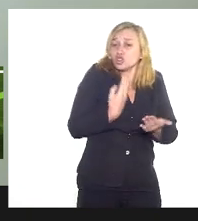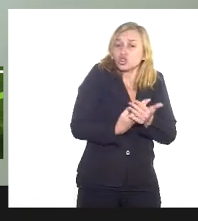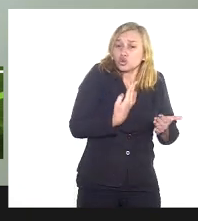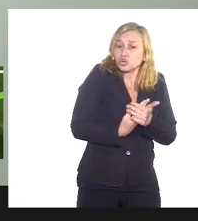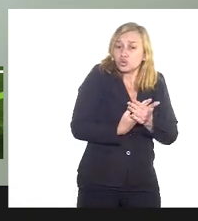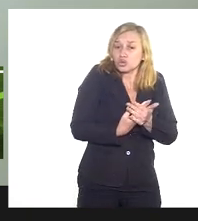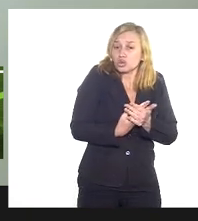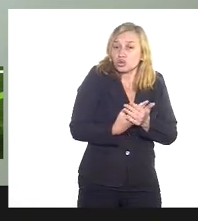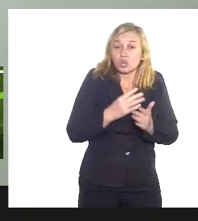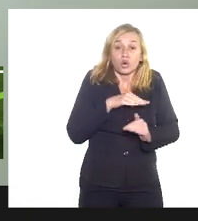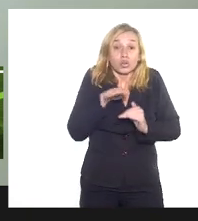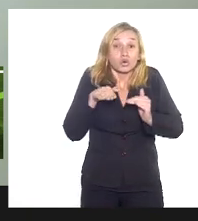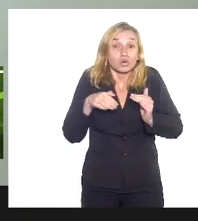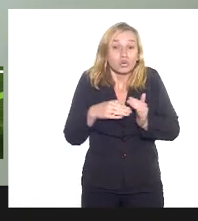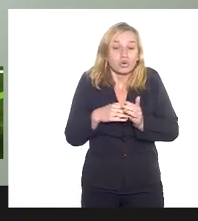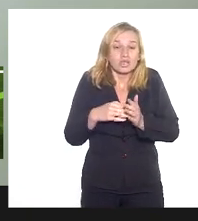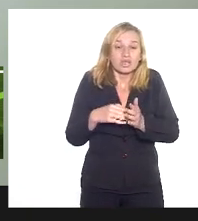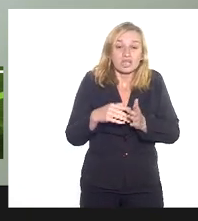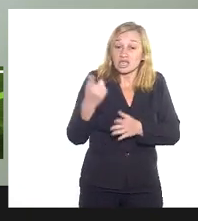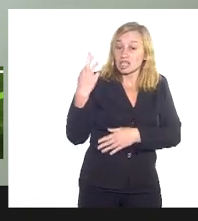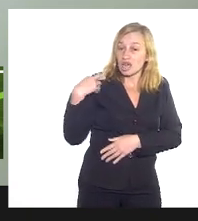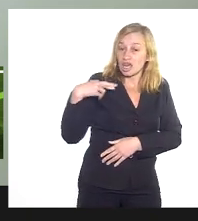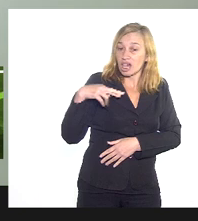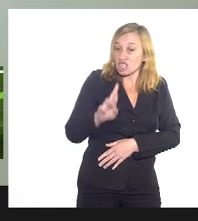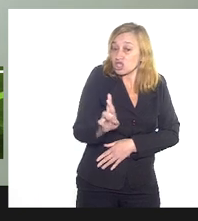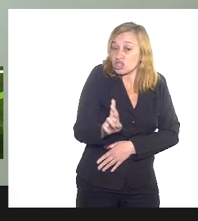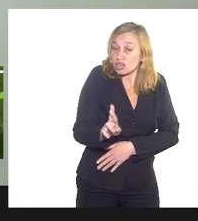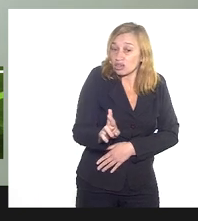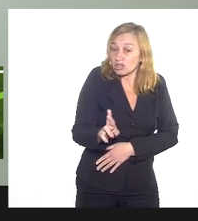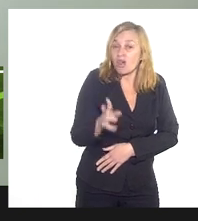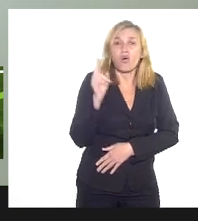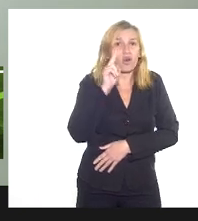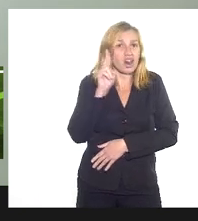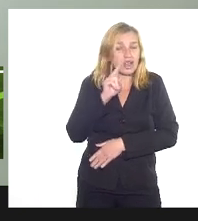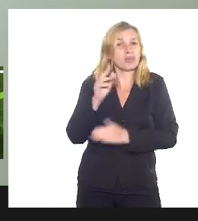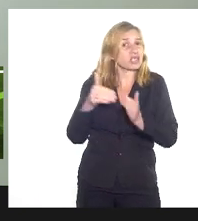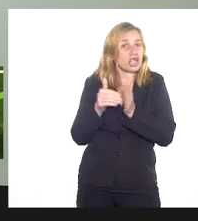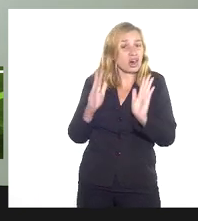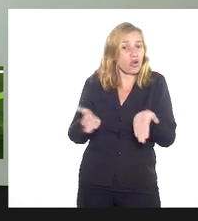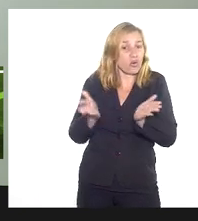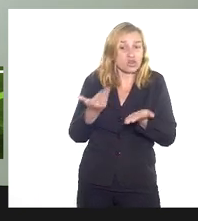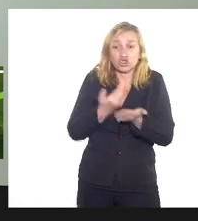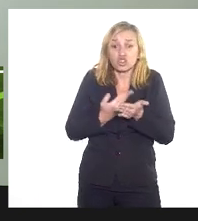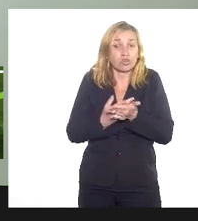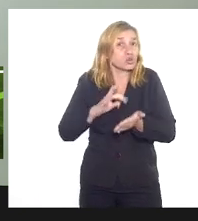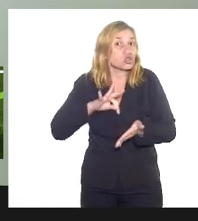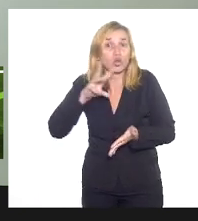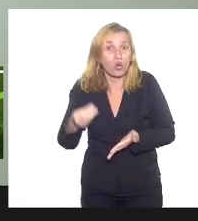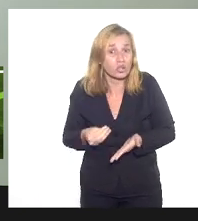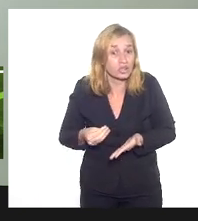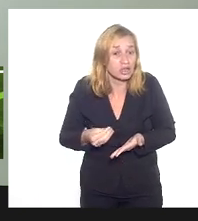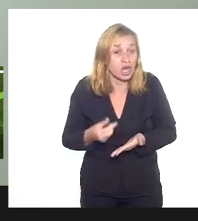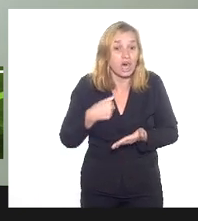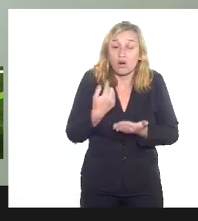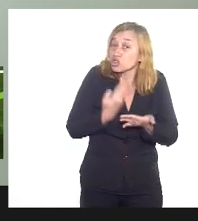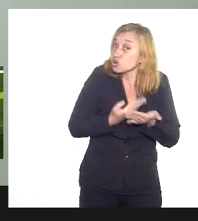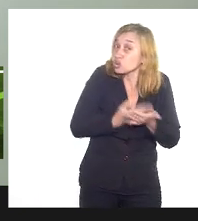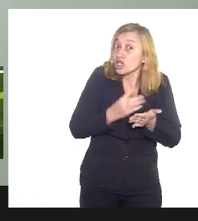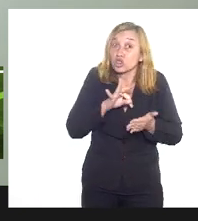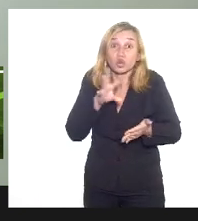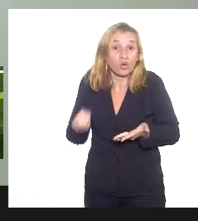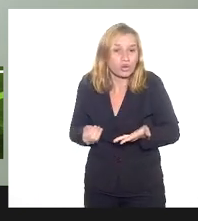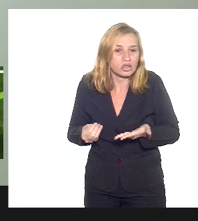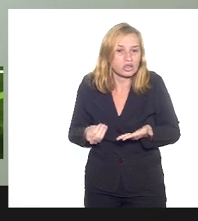todas as religiões, eu me lembro até hoje, todas, de frente para trás, de trás para frente, todas, eu estudei todas,